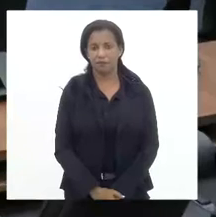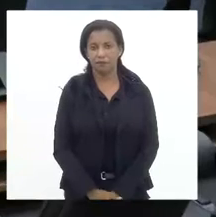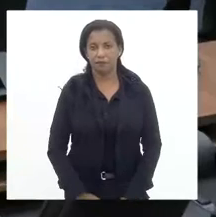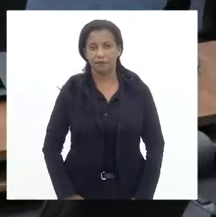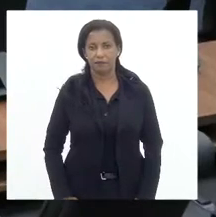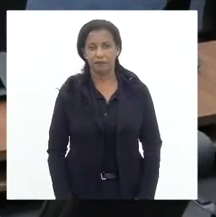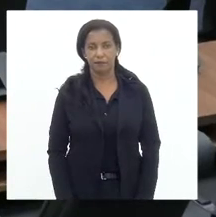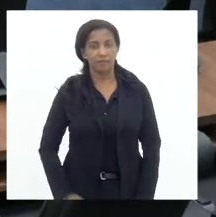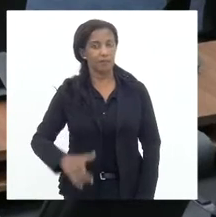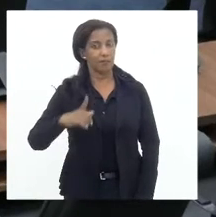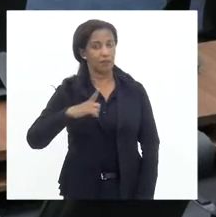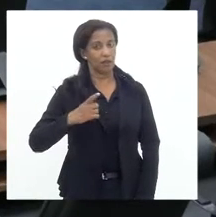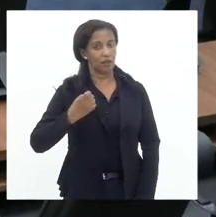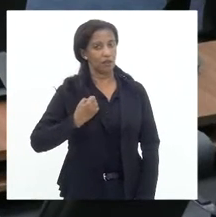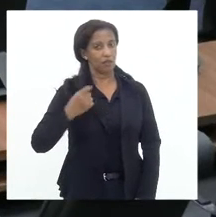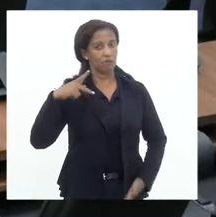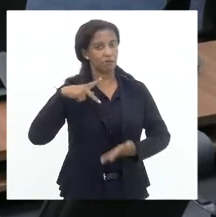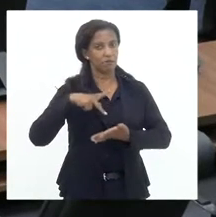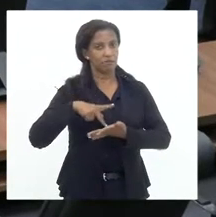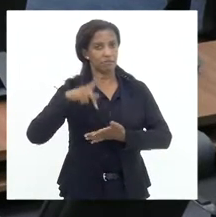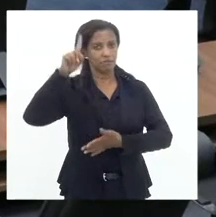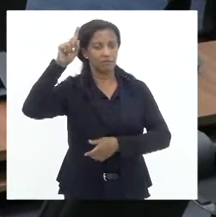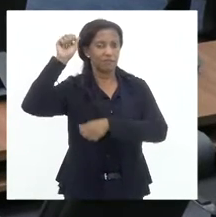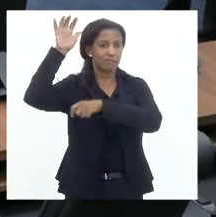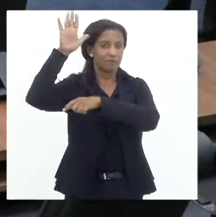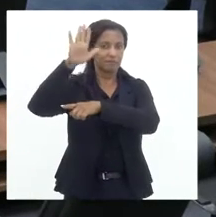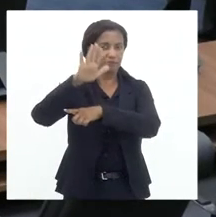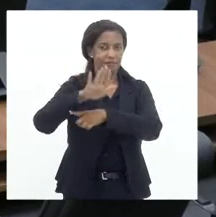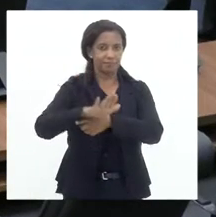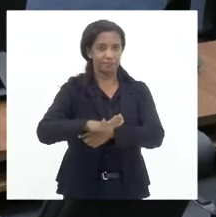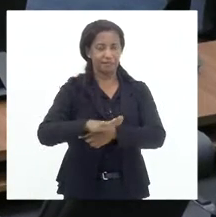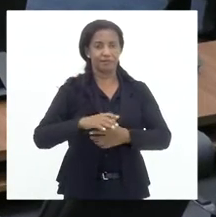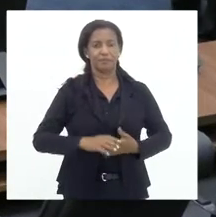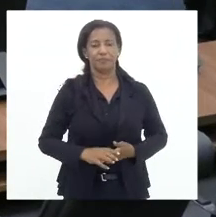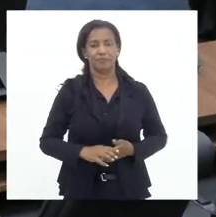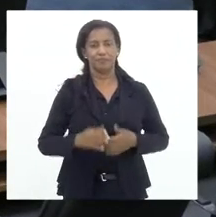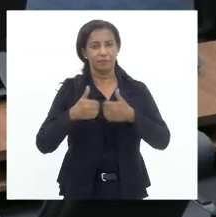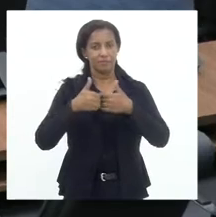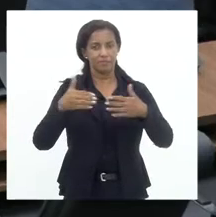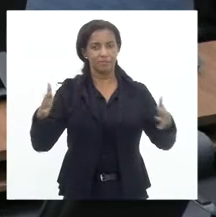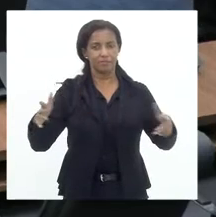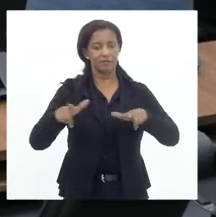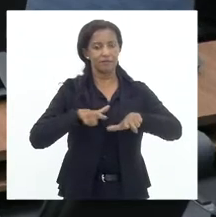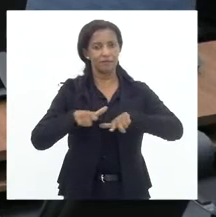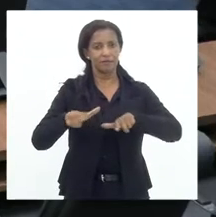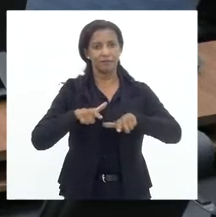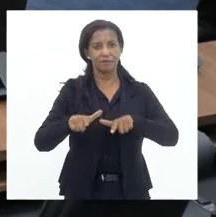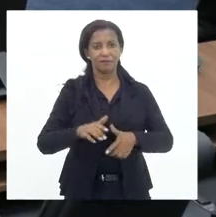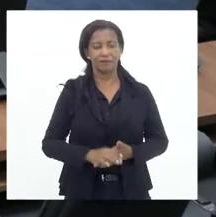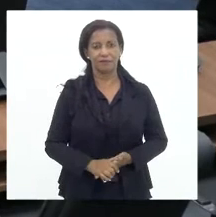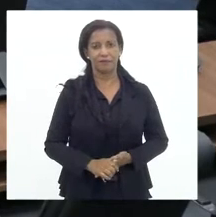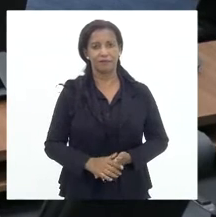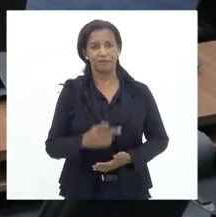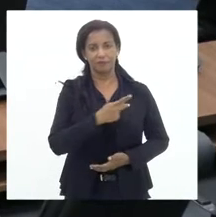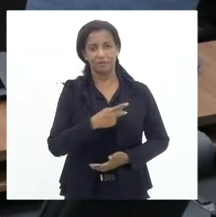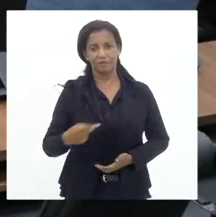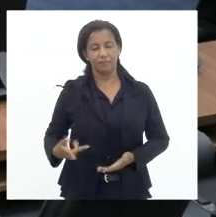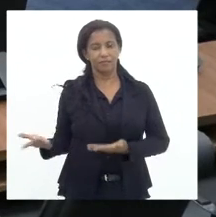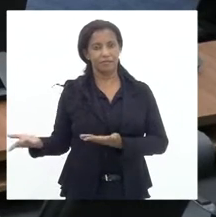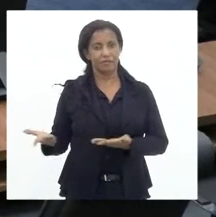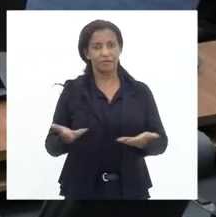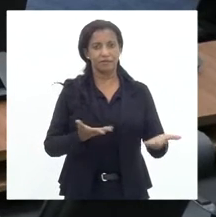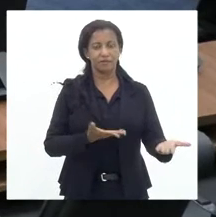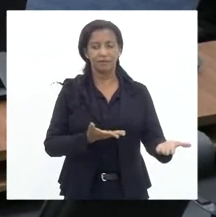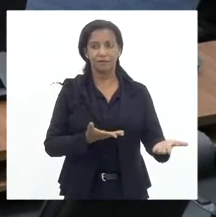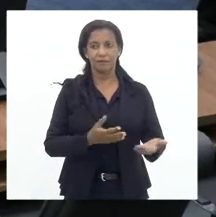Havendo número legal e sobre a proteção de Deus, declaro aberto o nosso trabalho. A presidência convida